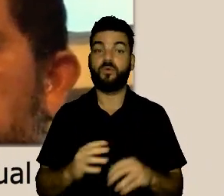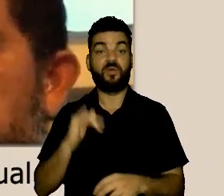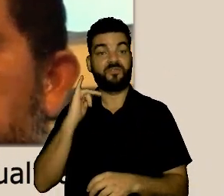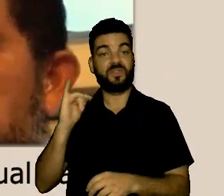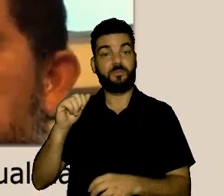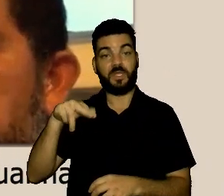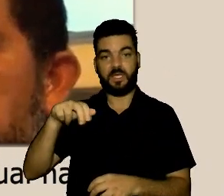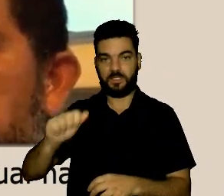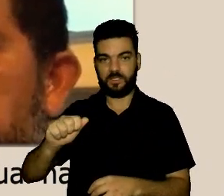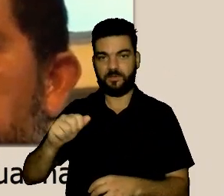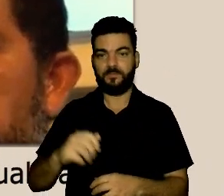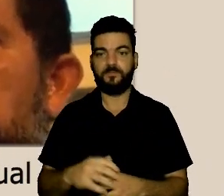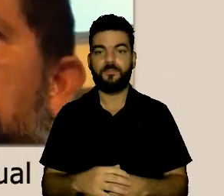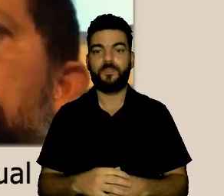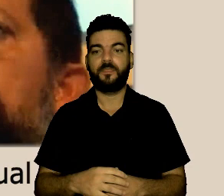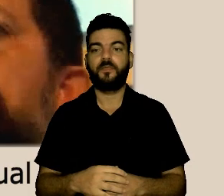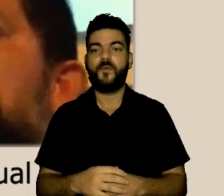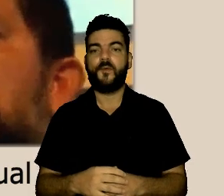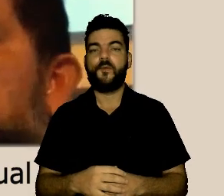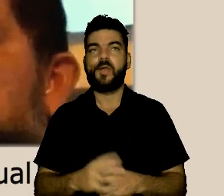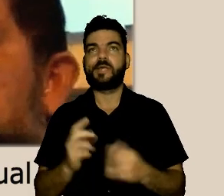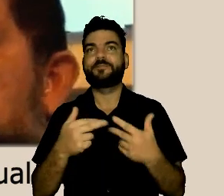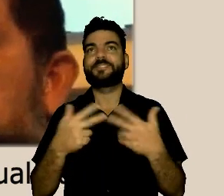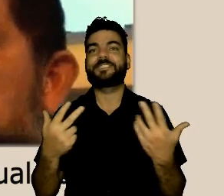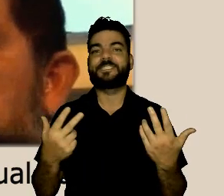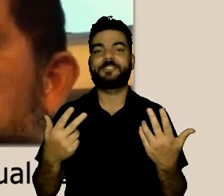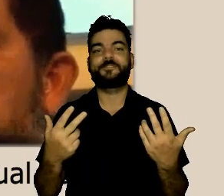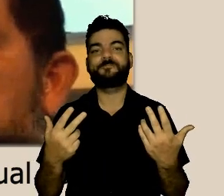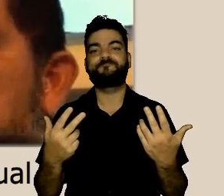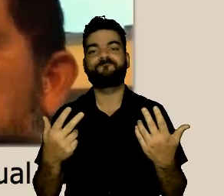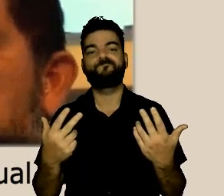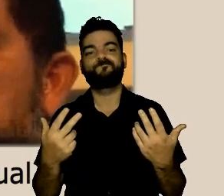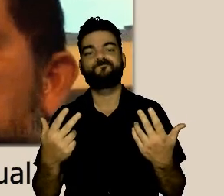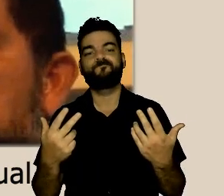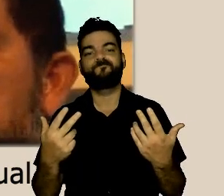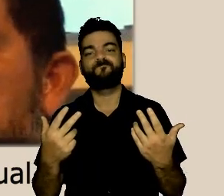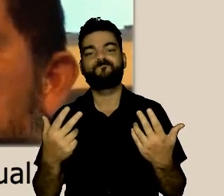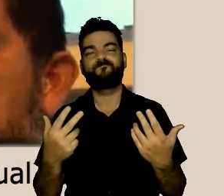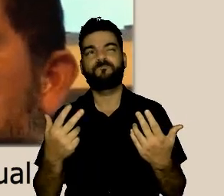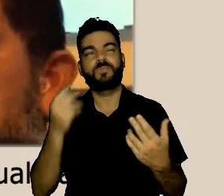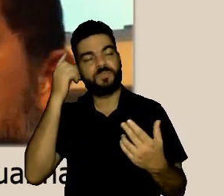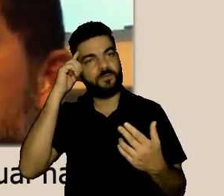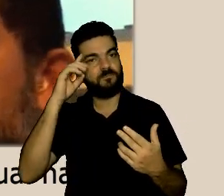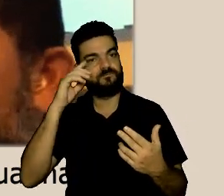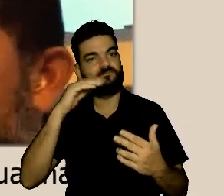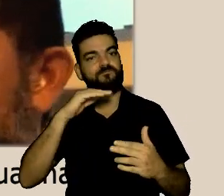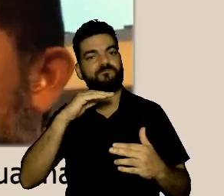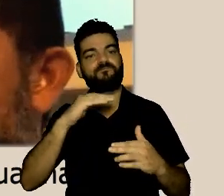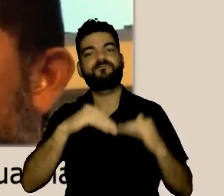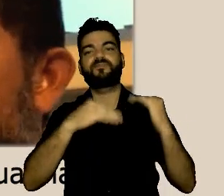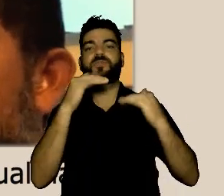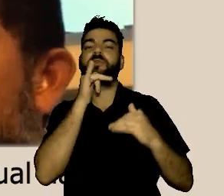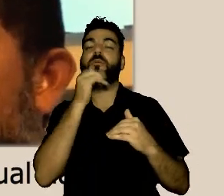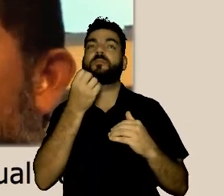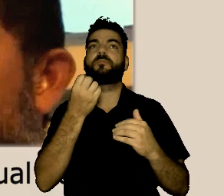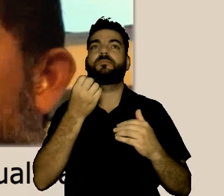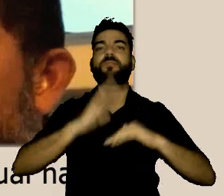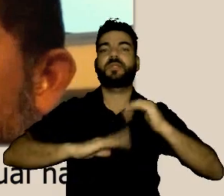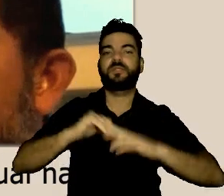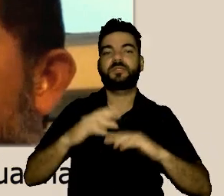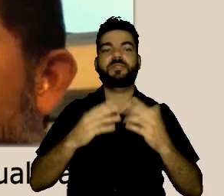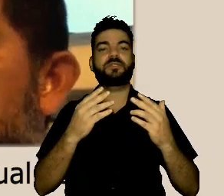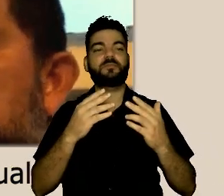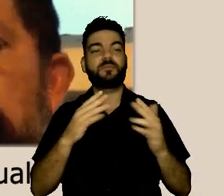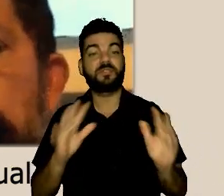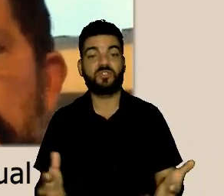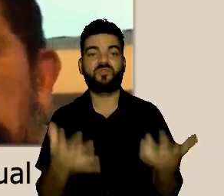o interrogação eu não posso ter regras queria dizer para a Ana Paula rapidamente práticas restaurativas sem dúvida